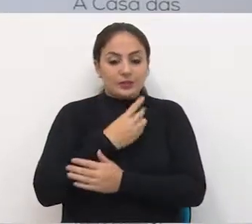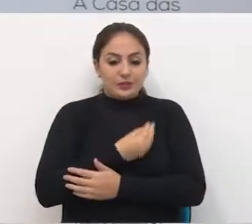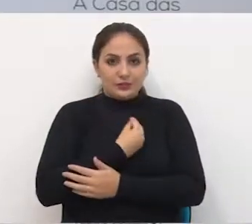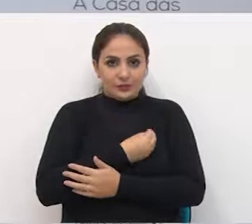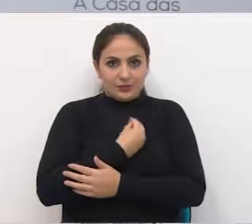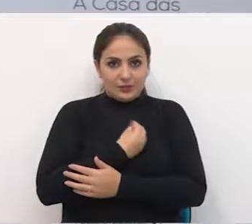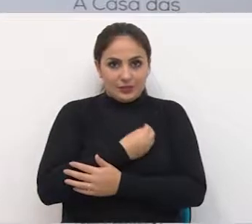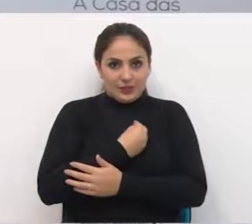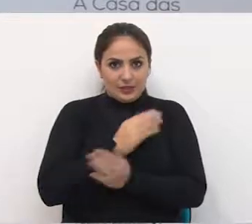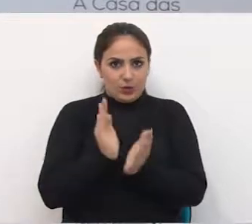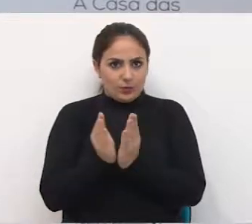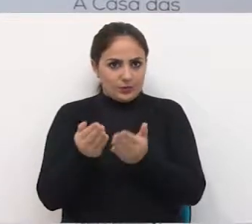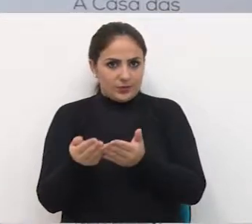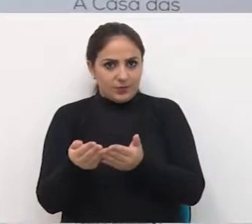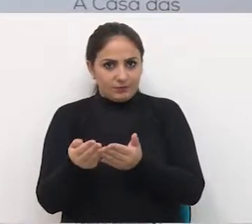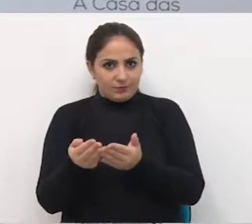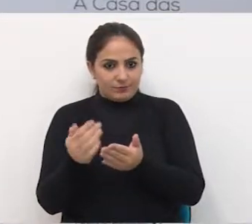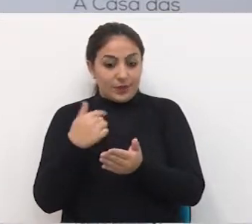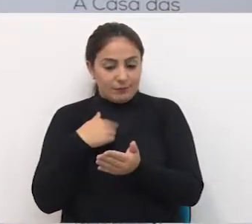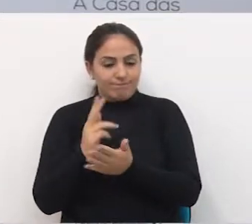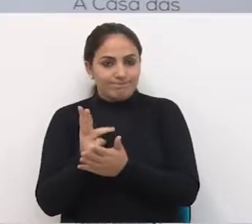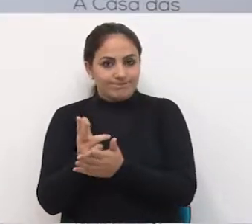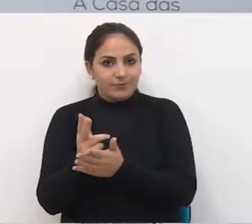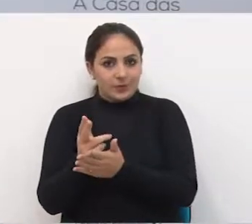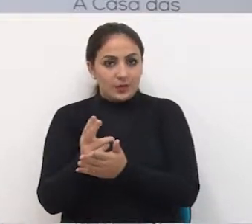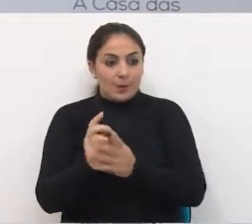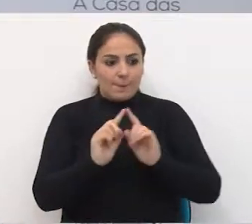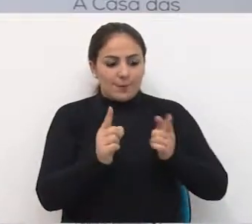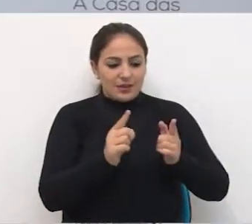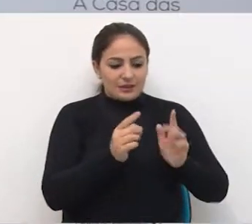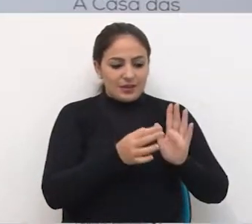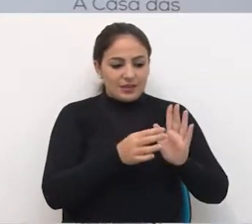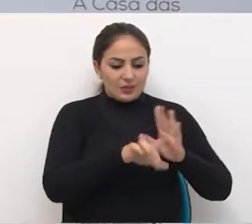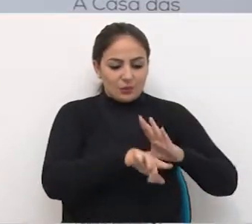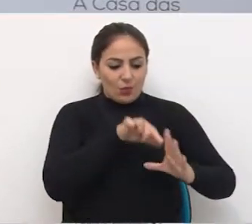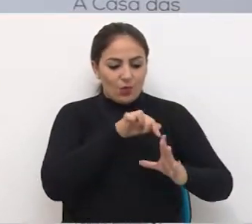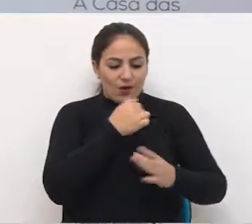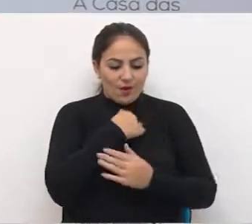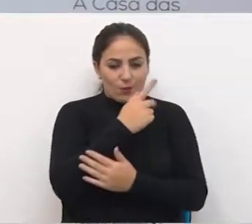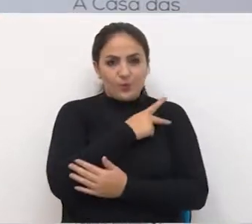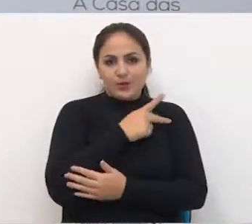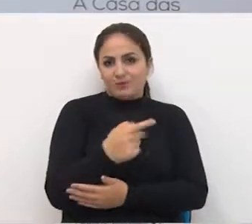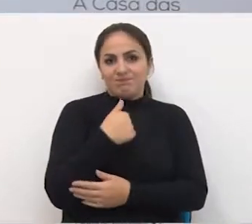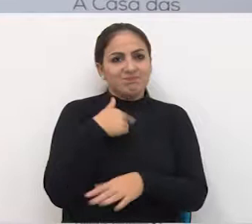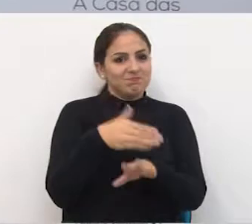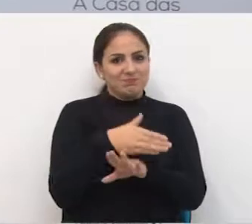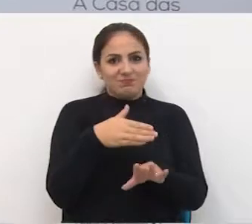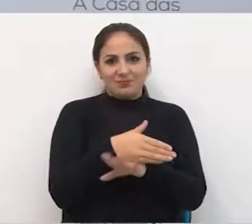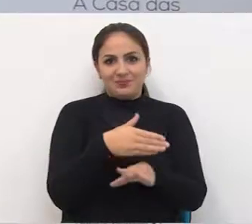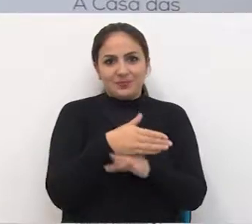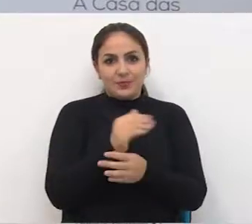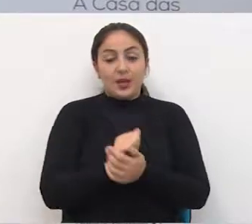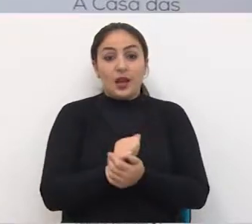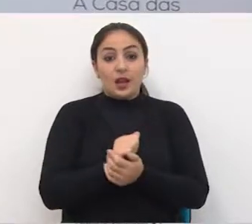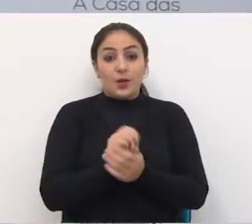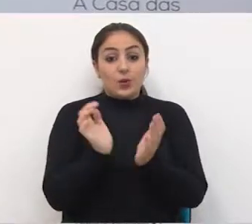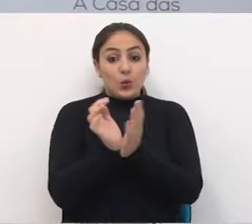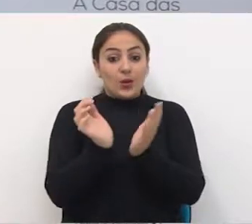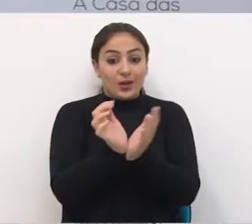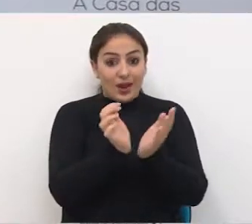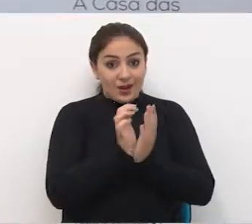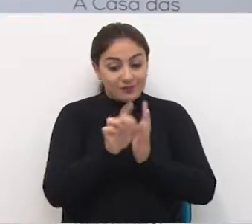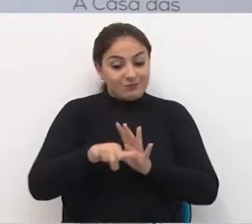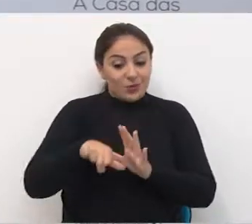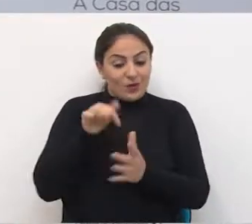comissão foi minha, mas a indicação como presidente eu não participei. Então foi uma deferência dos colegas, fico muito orgulhoso, me